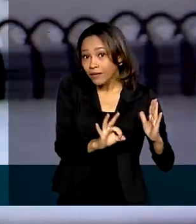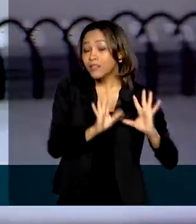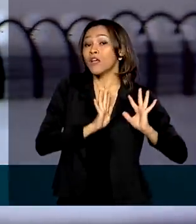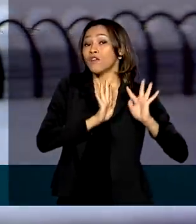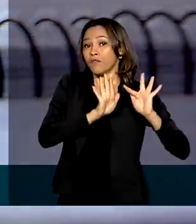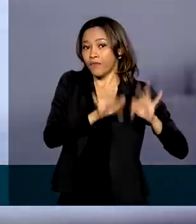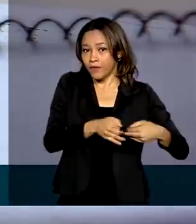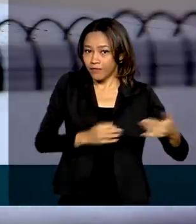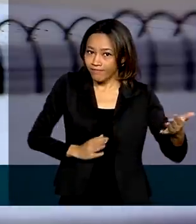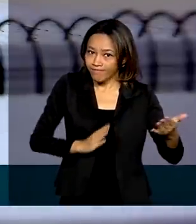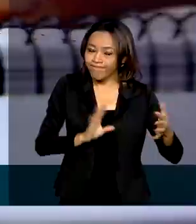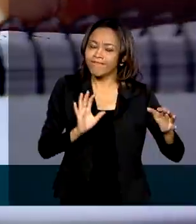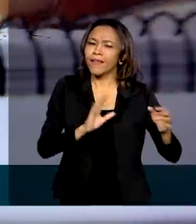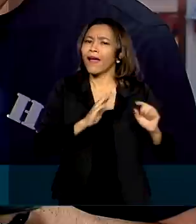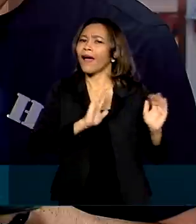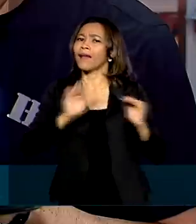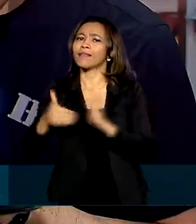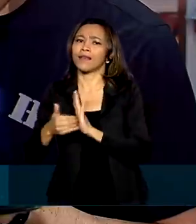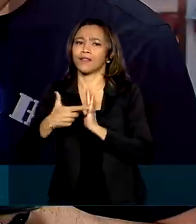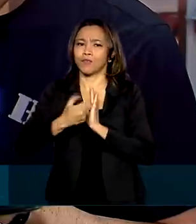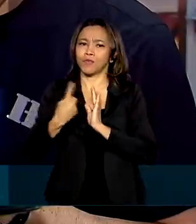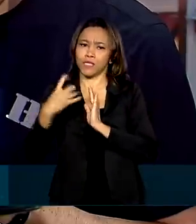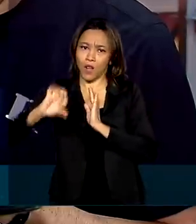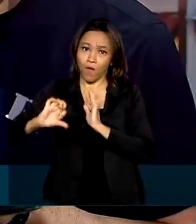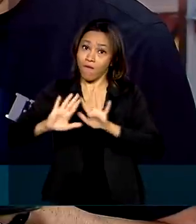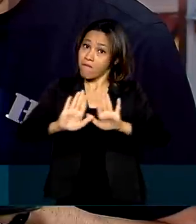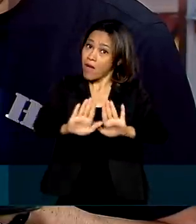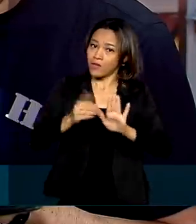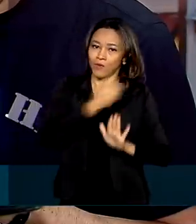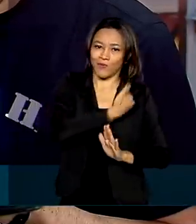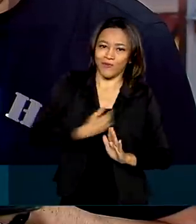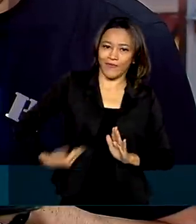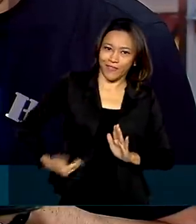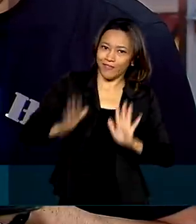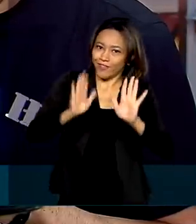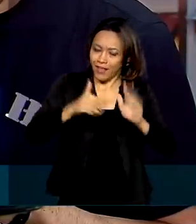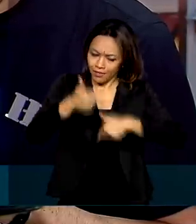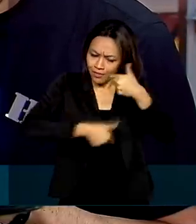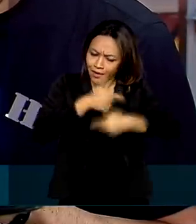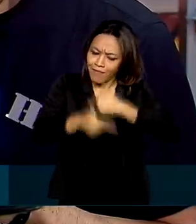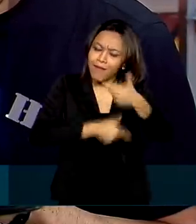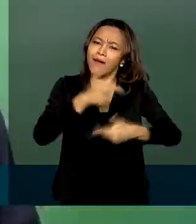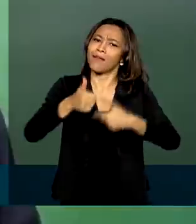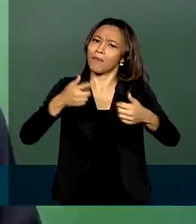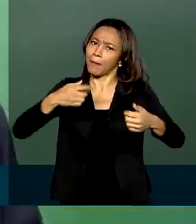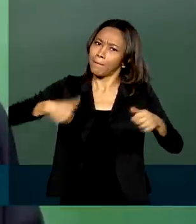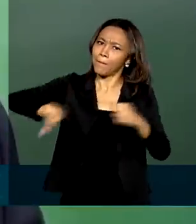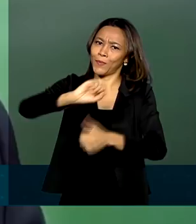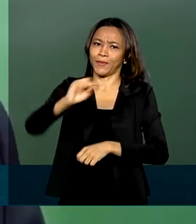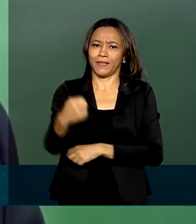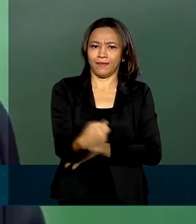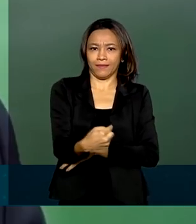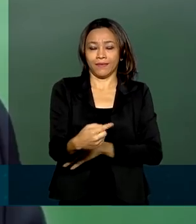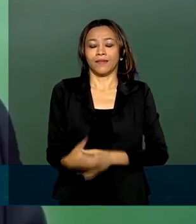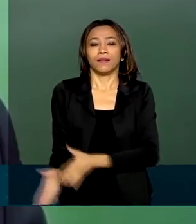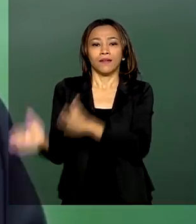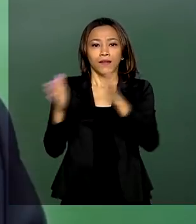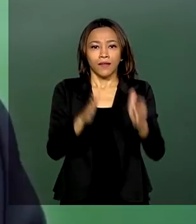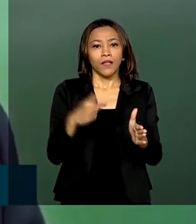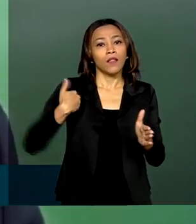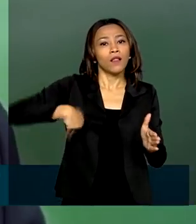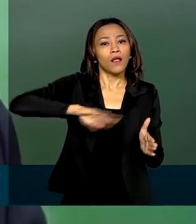seus estudos até 2019. Mas o governo já trabalha para mudar o quadro. Entendermos